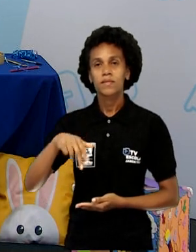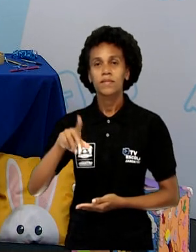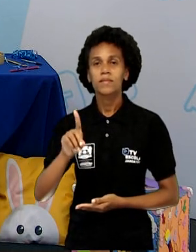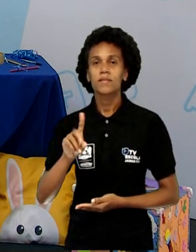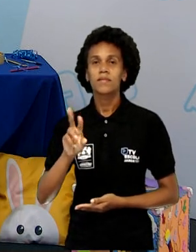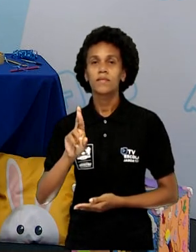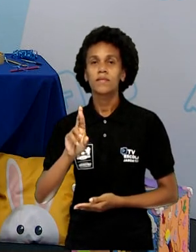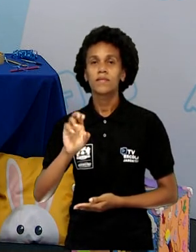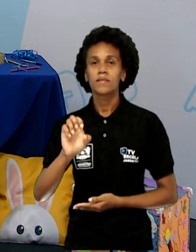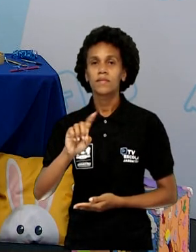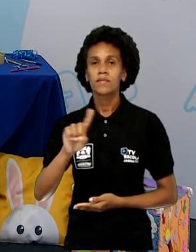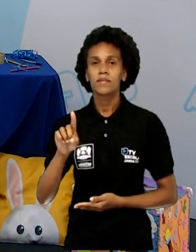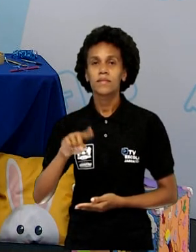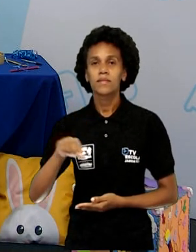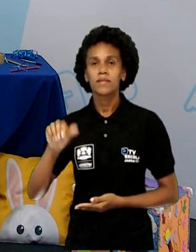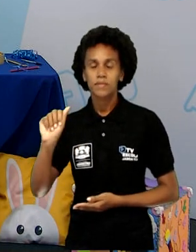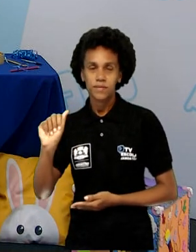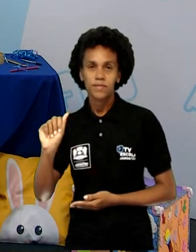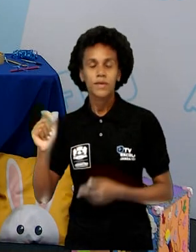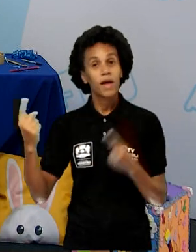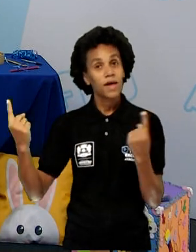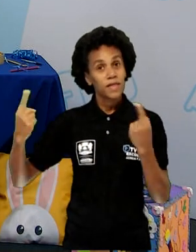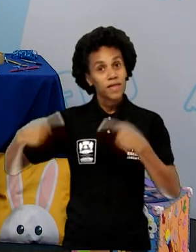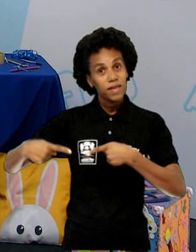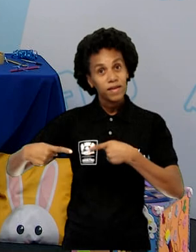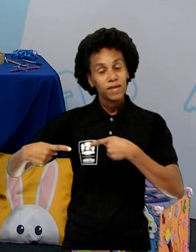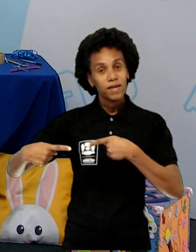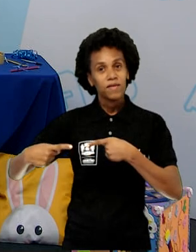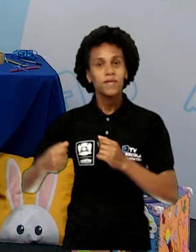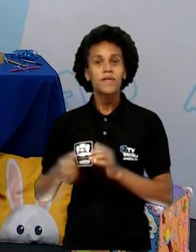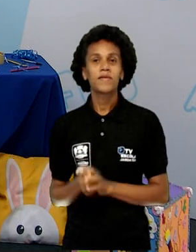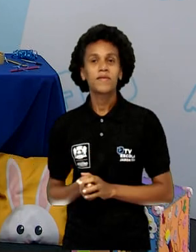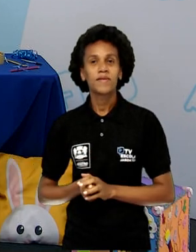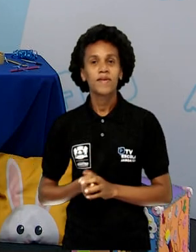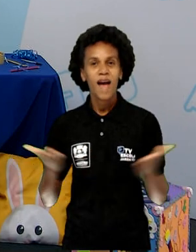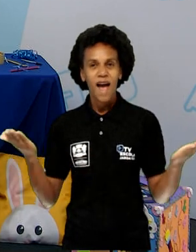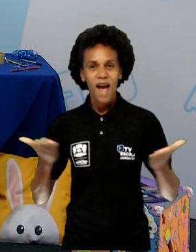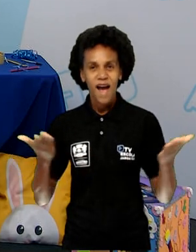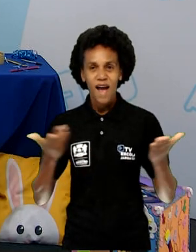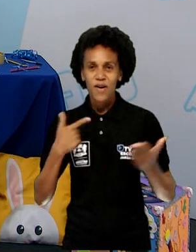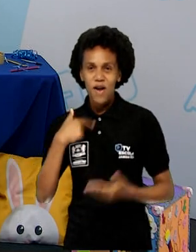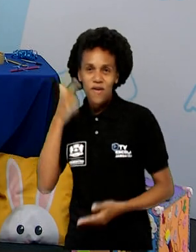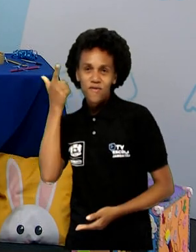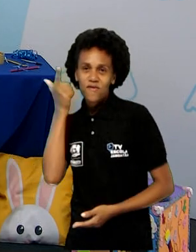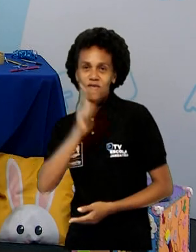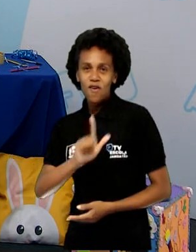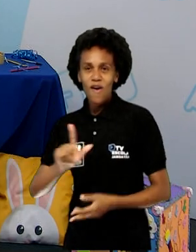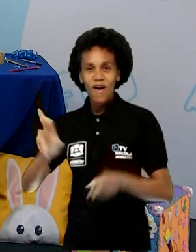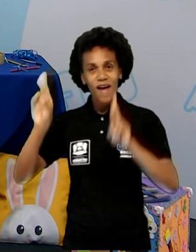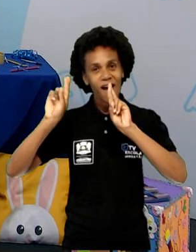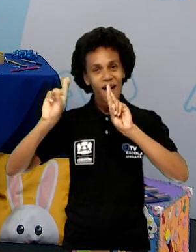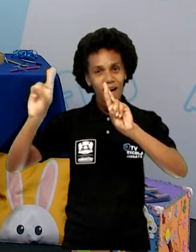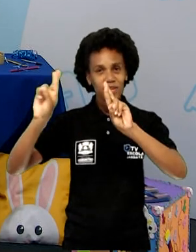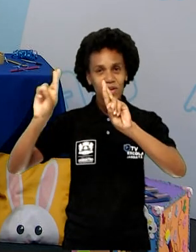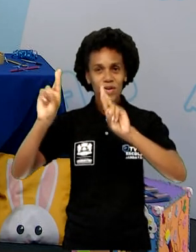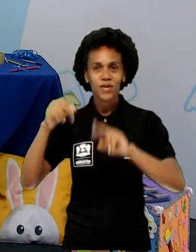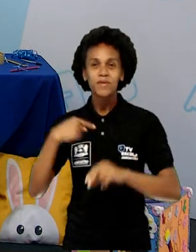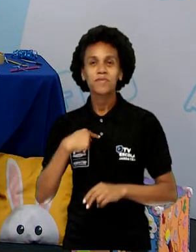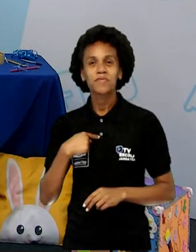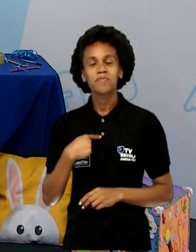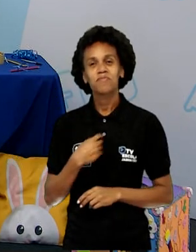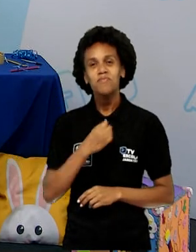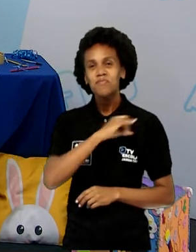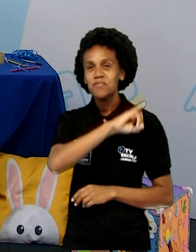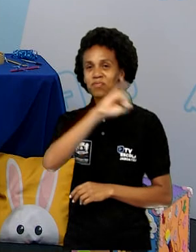Dessa vez eu vou ganhar. Torçam por mim, tá certo? Olá, professora Andresa. Seja bem-vinda mais uma vez.